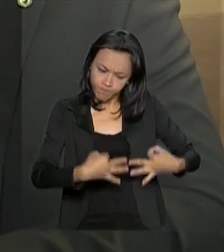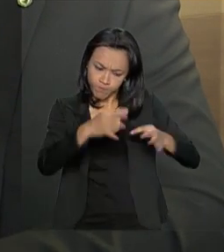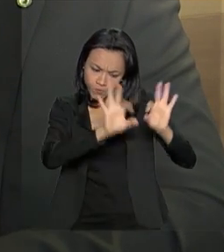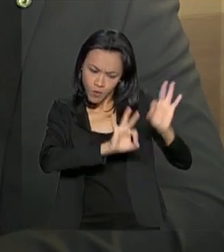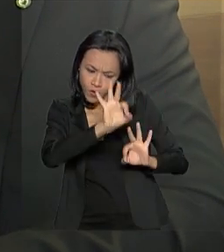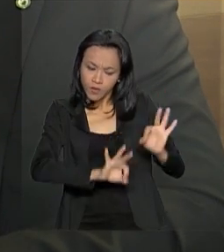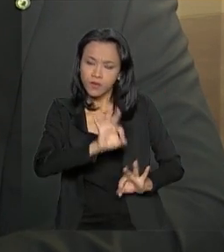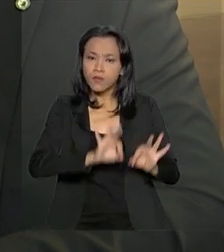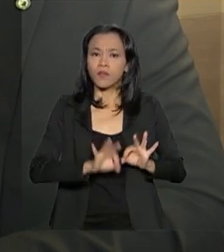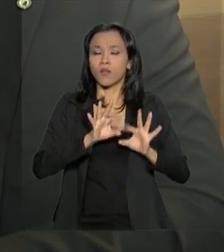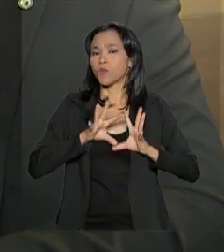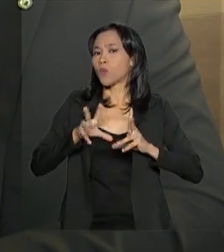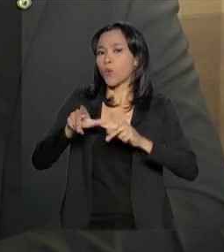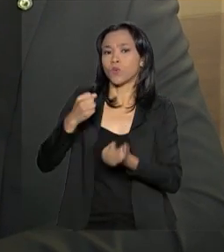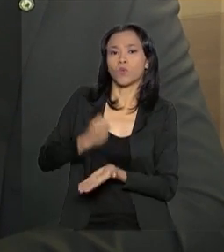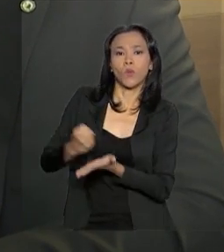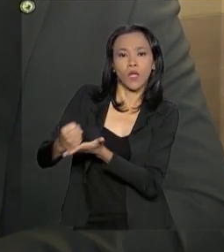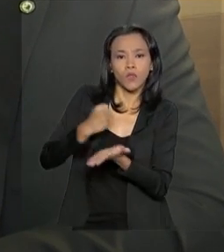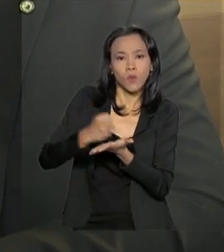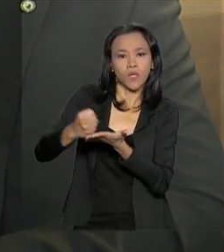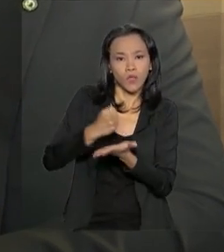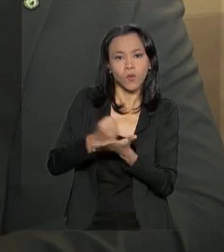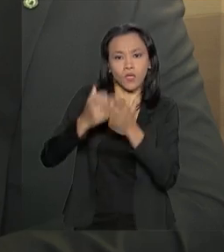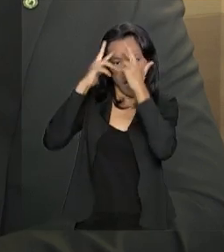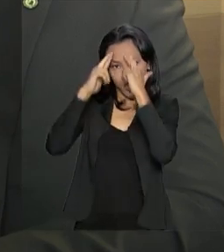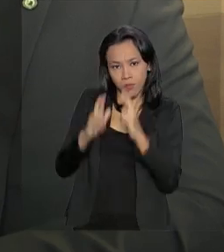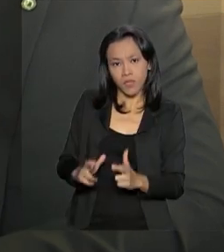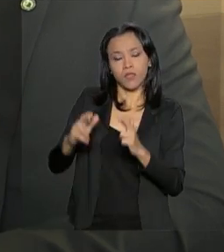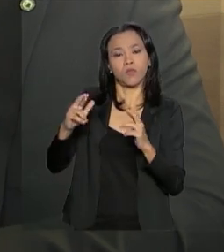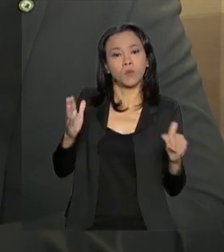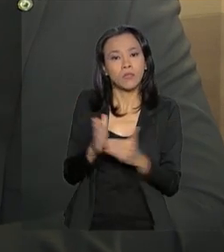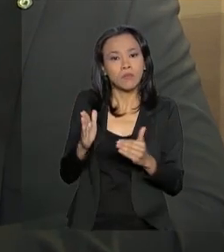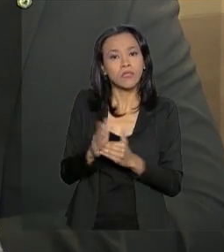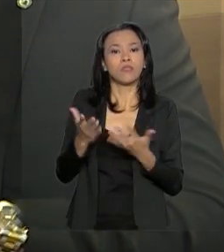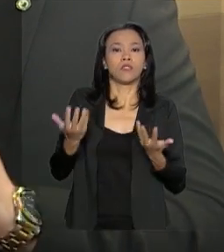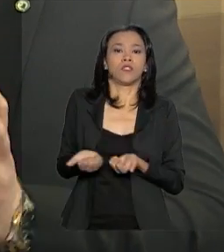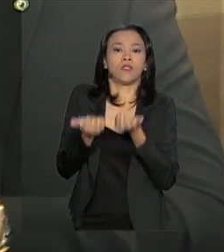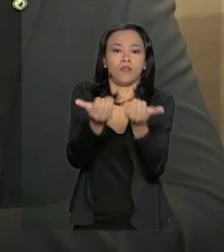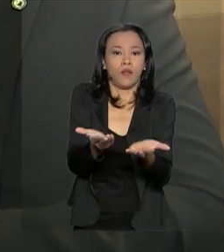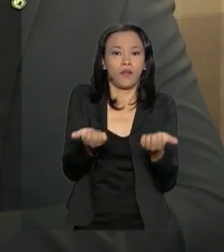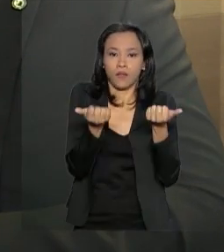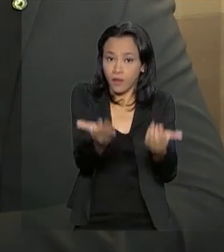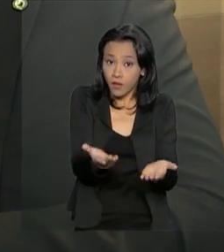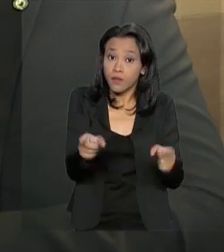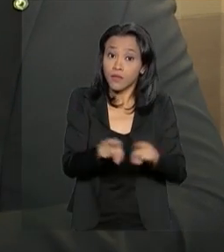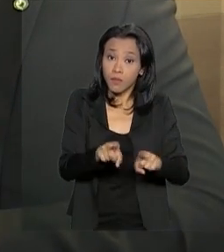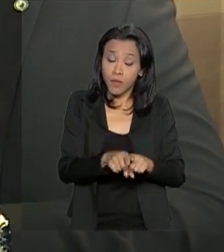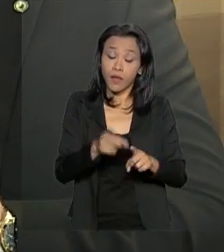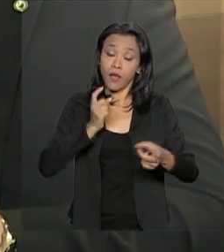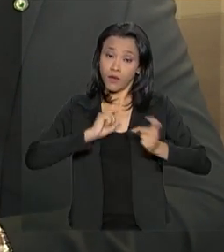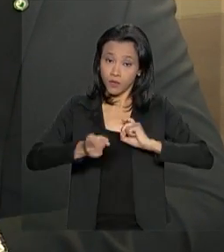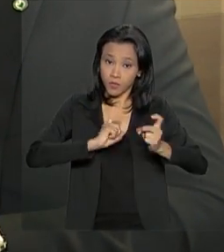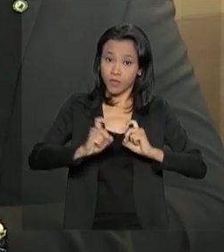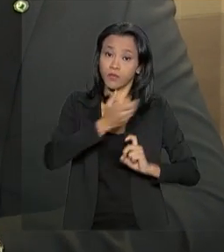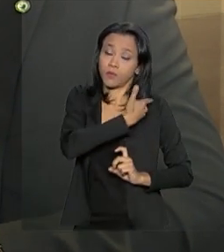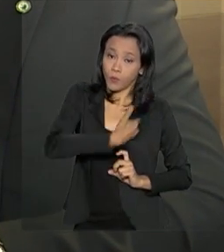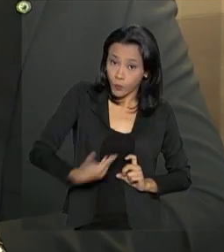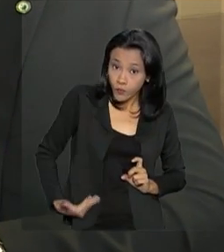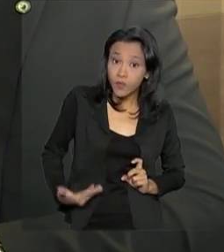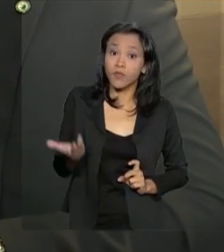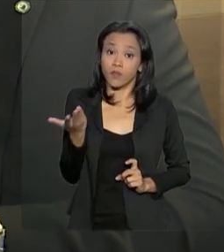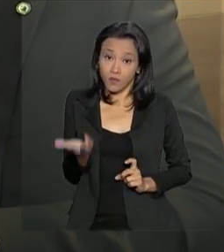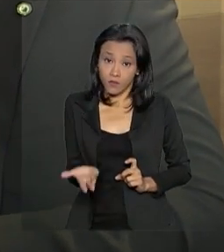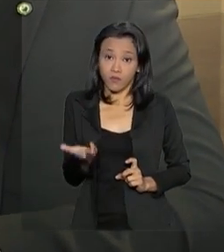ou seja, todos os nossos contratos com a previsão devida, anualizada, a máquina administrativa rodando de maneira